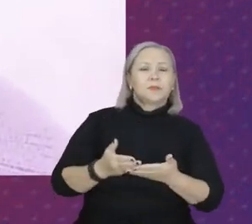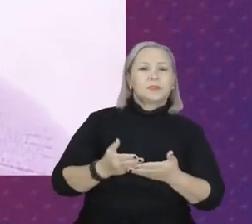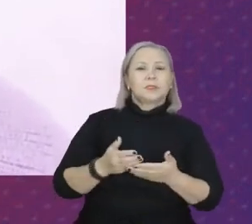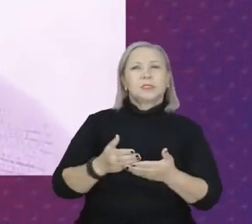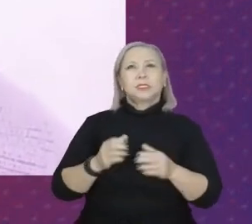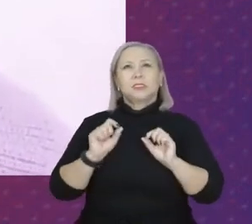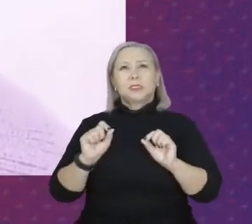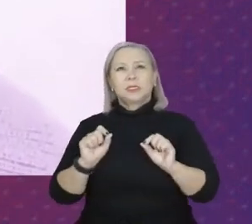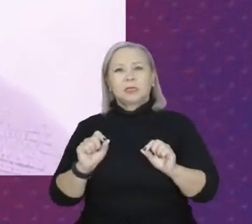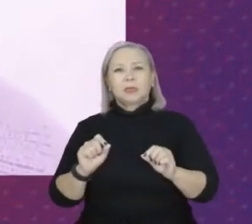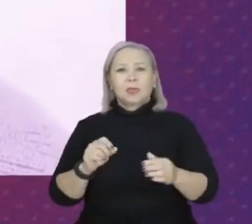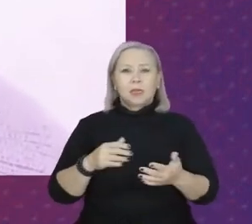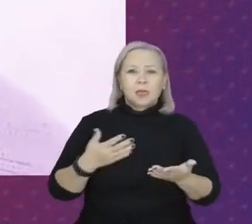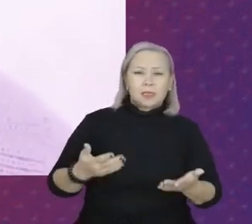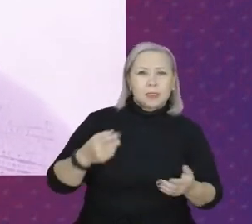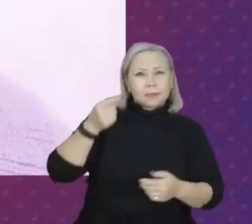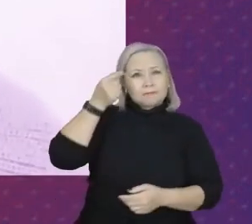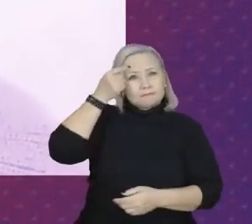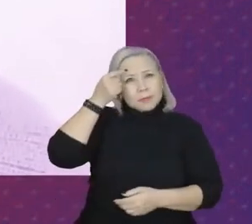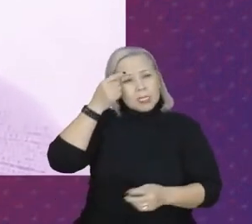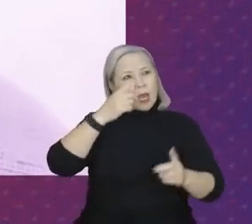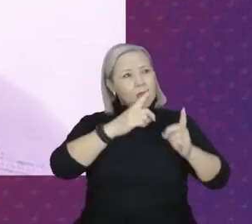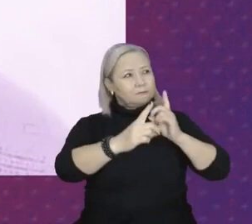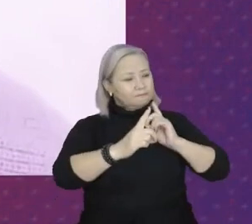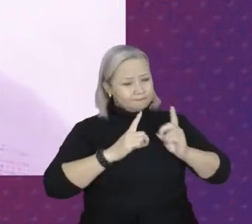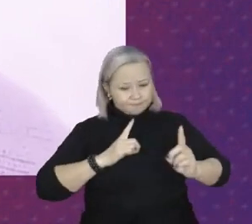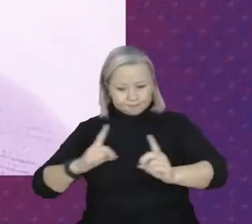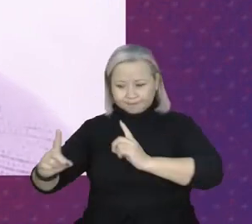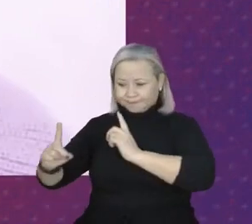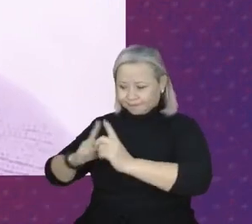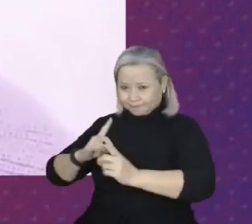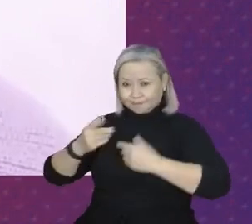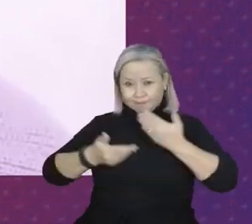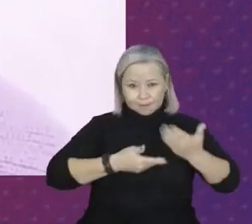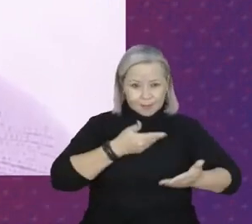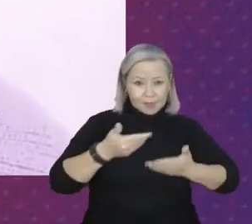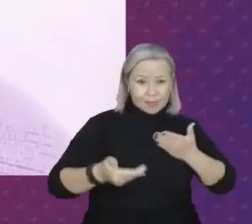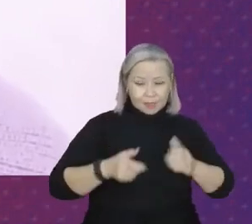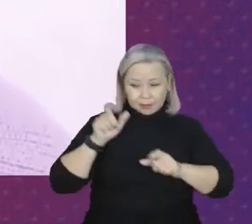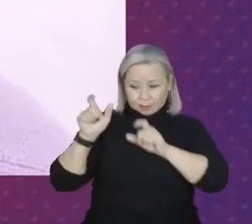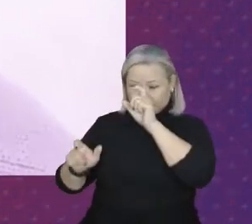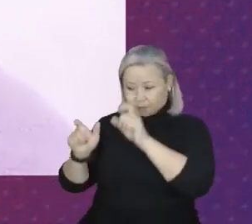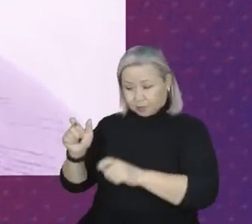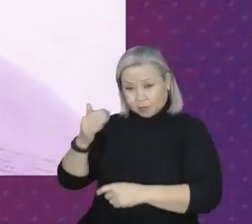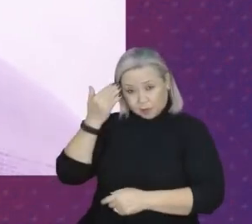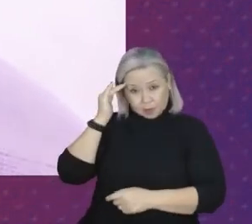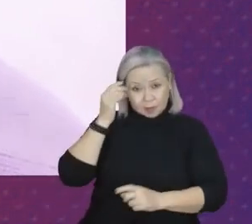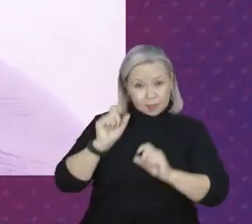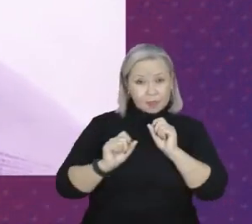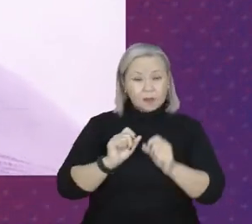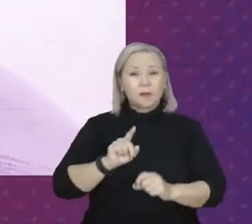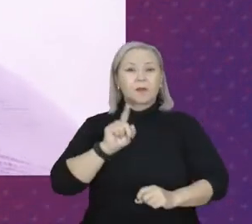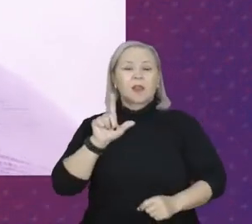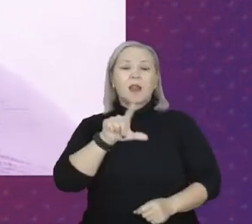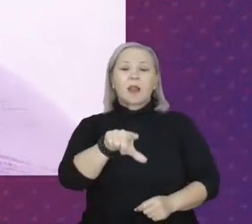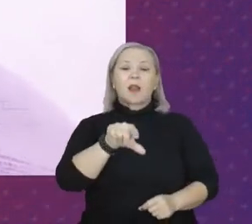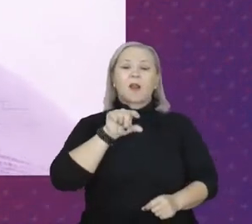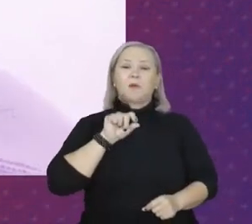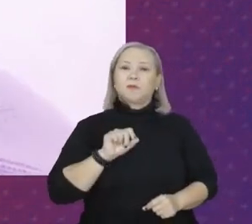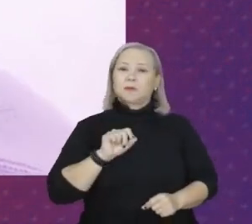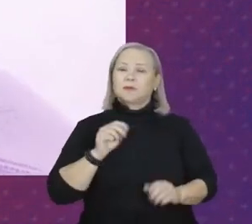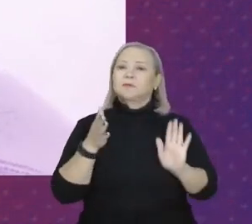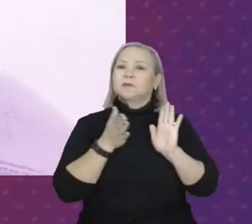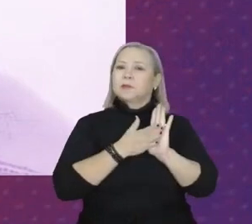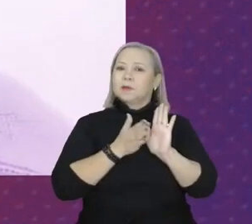partir deste pensar, de dialogar e, entre os seus, entender que aquela opção, aquela